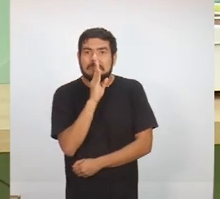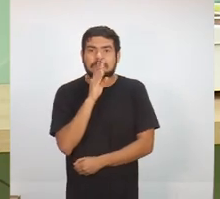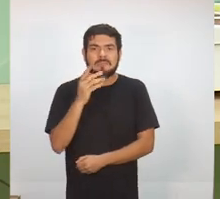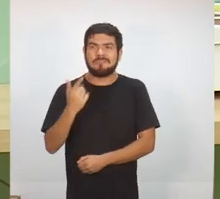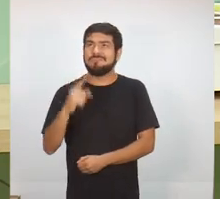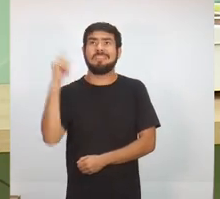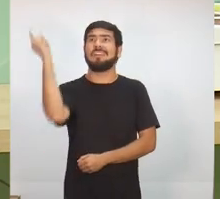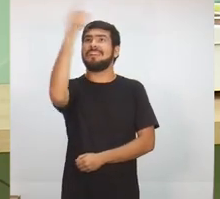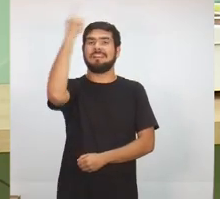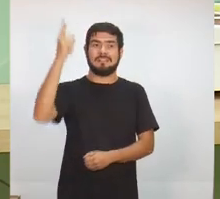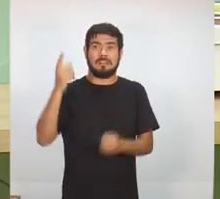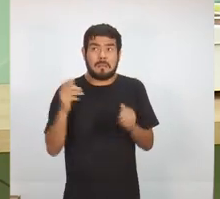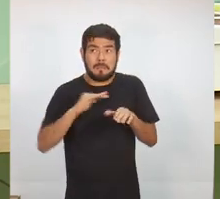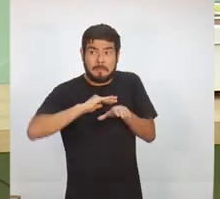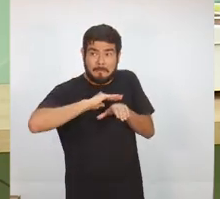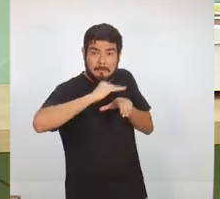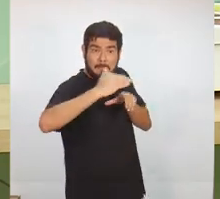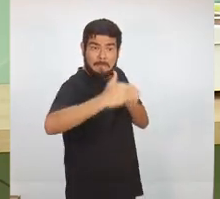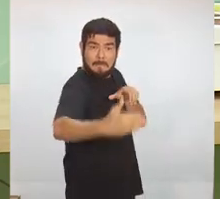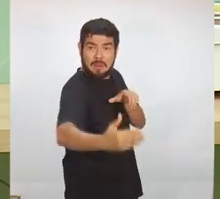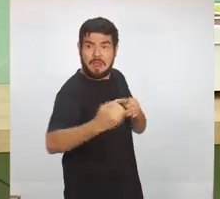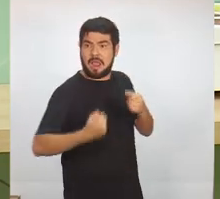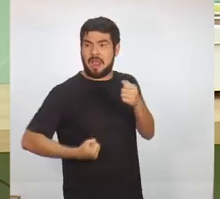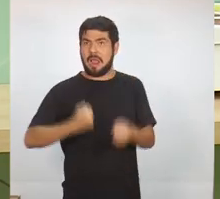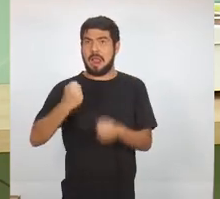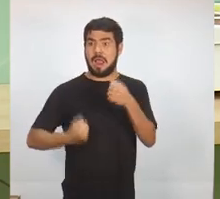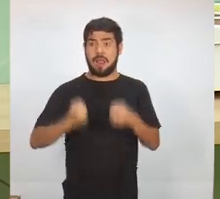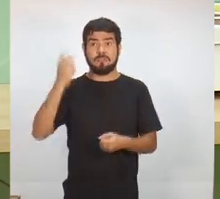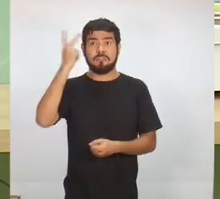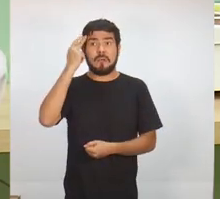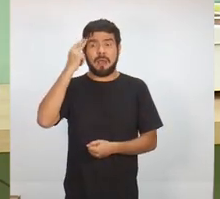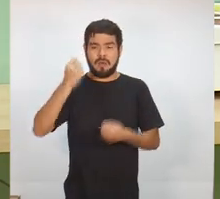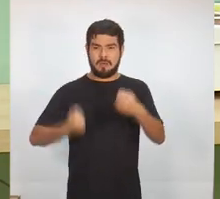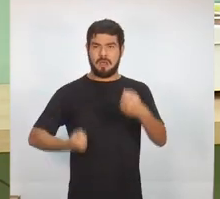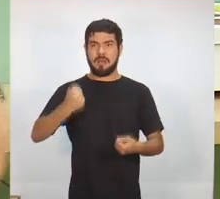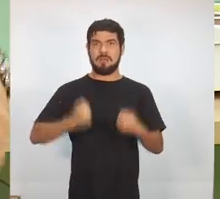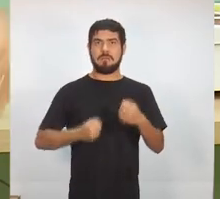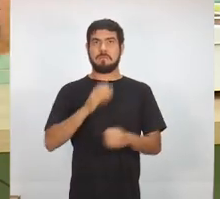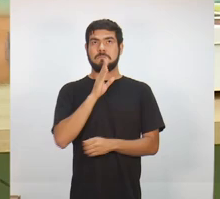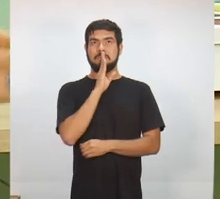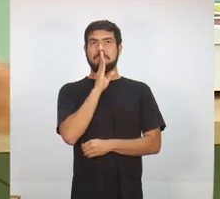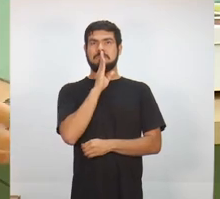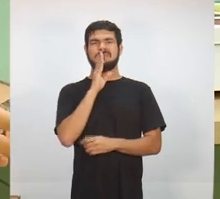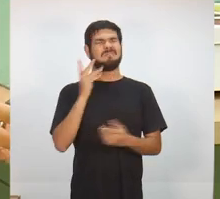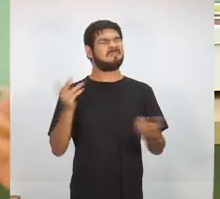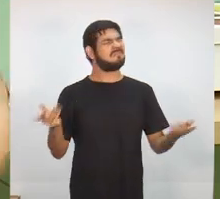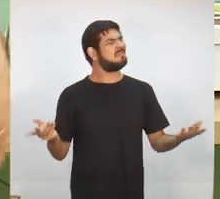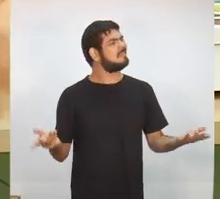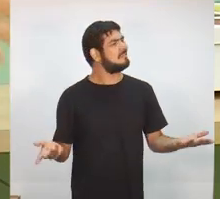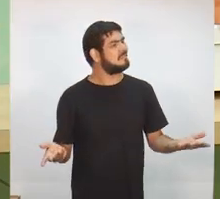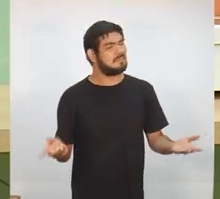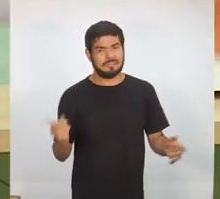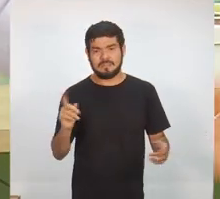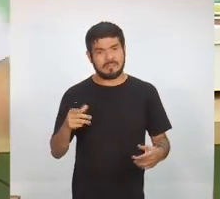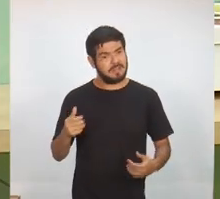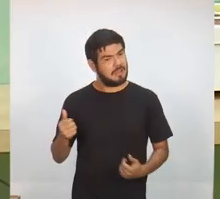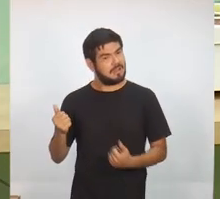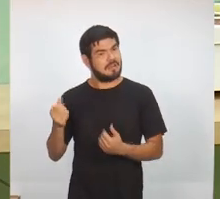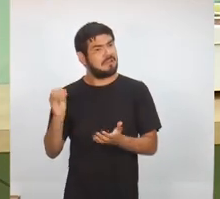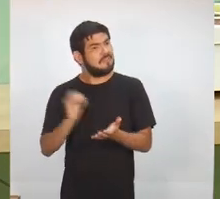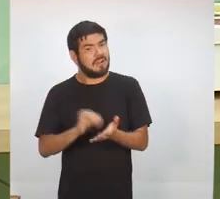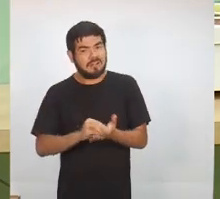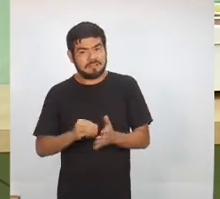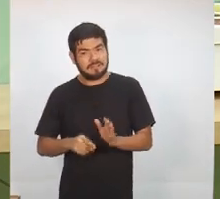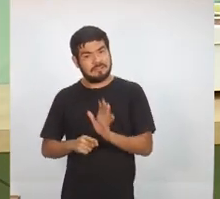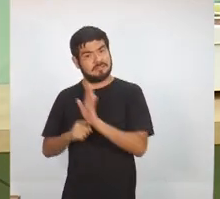Dentro do governo, viatura descaracterizada é para não agir, é para não trabalhar, é para servir a pessoas ali de grupos.